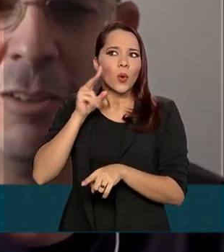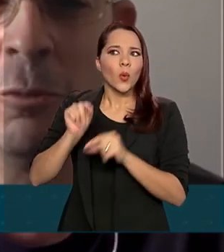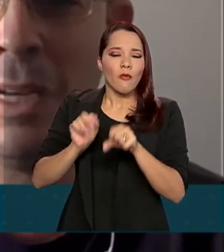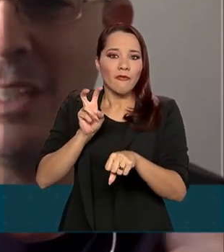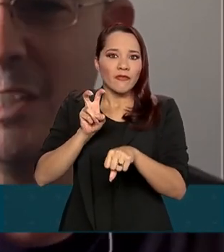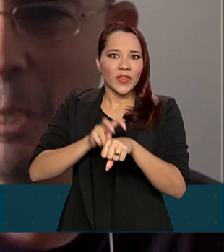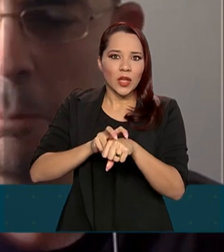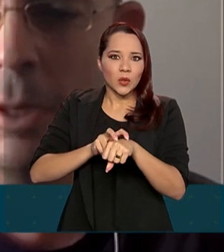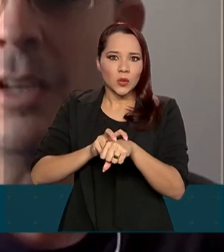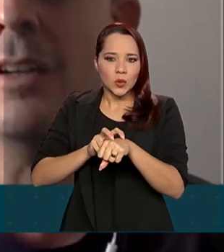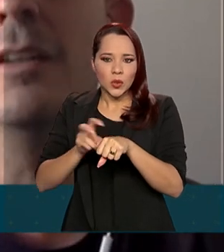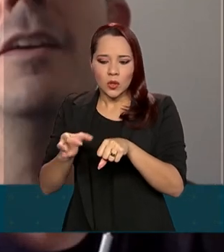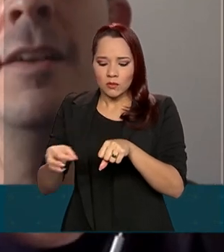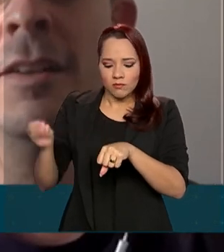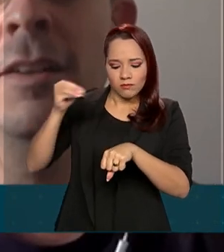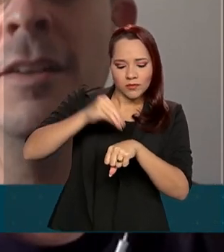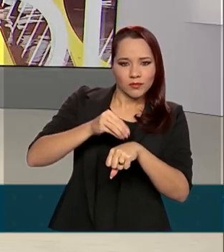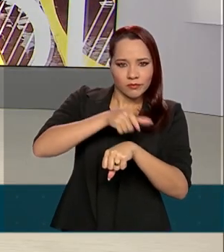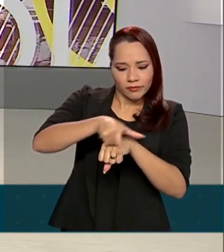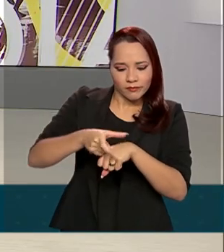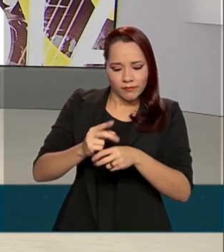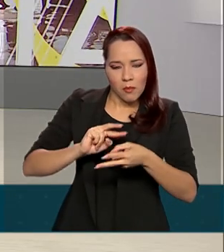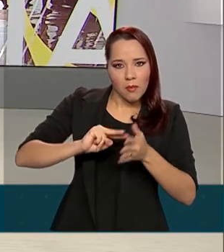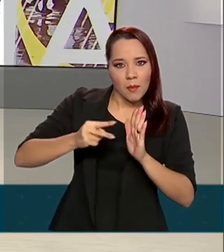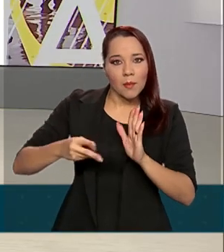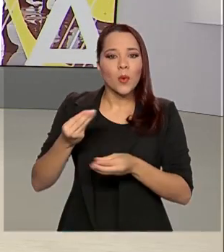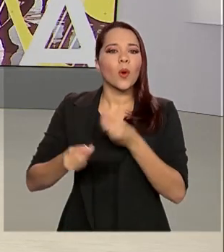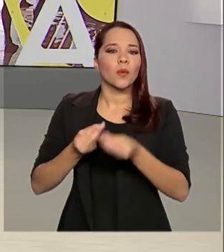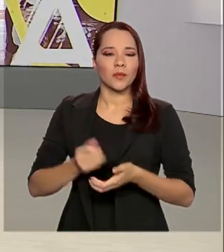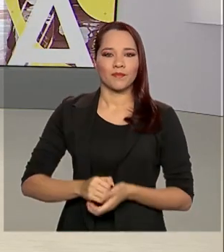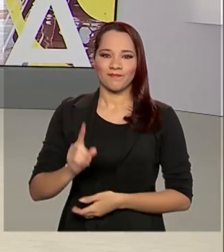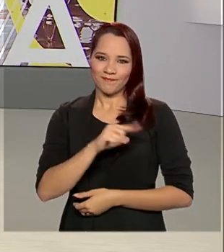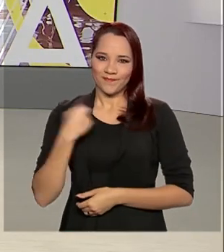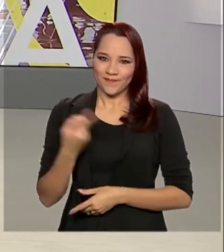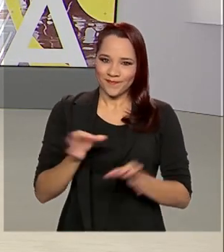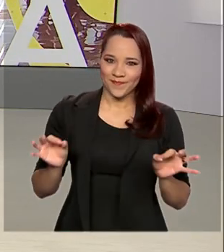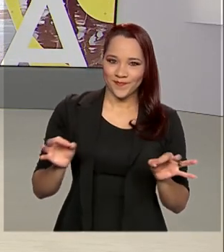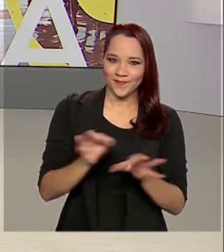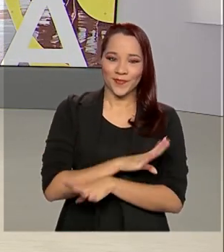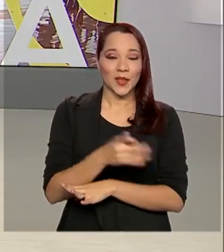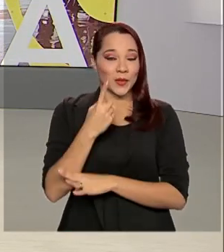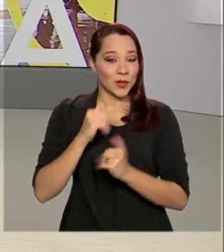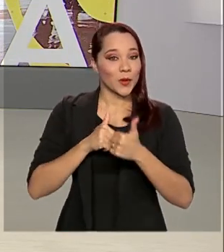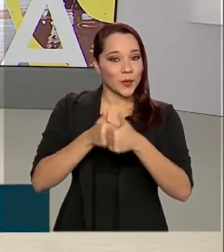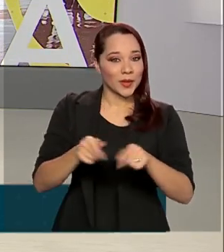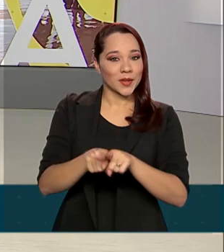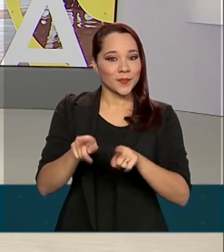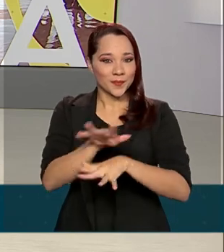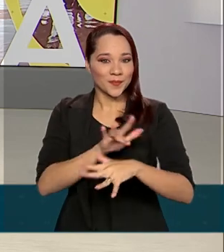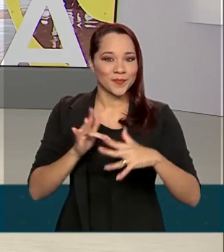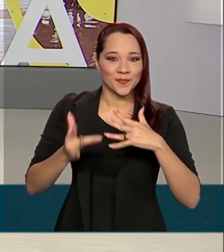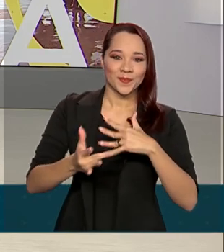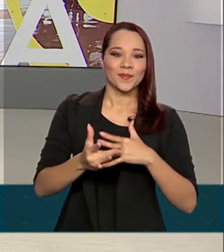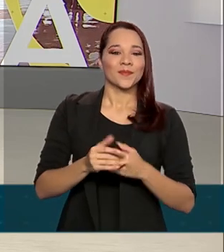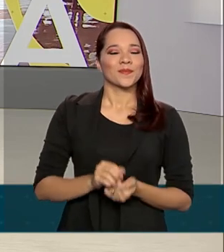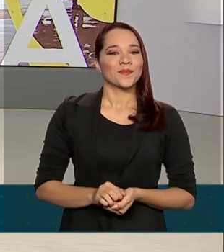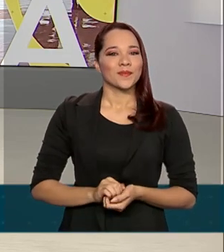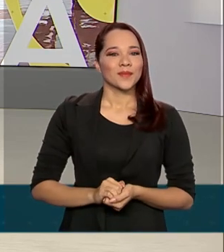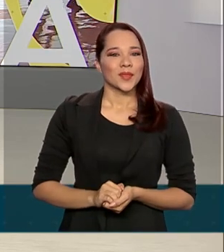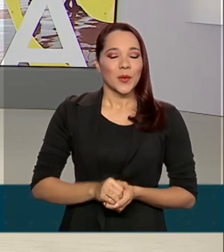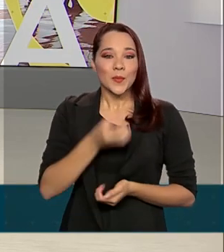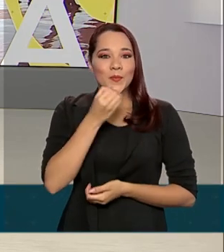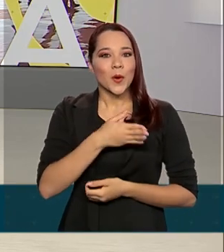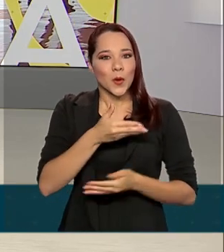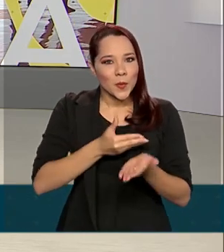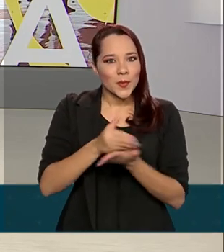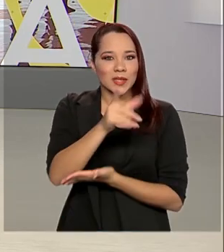faz dentro da célula, como é que ele se replica. O Brasil em Dia termina aqui, nos acompanhe também pelas redes sociais. Um